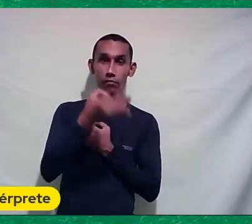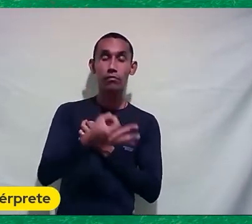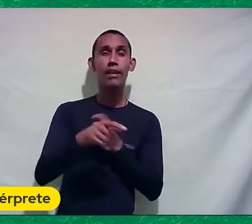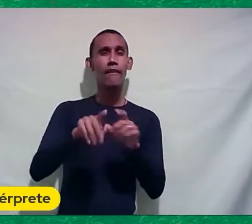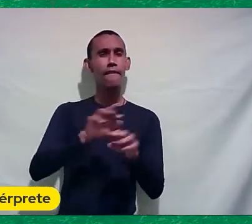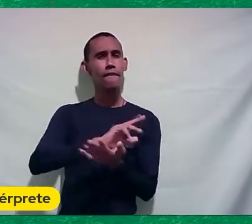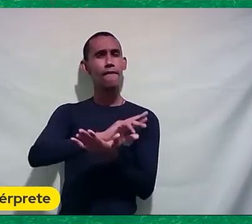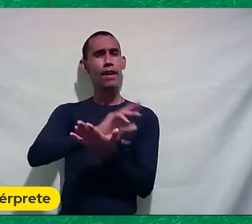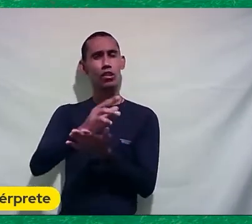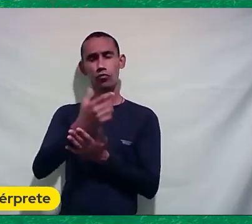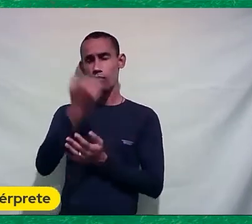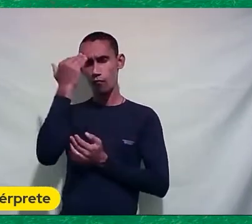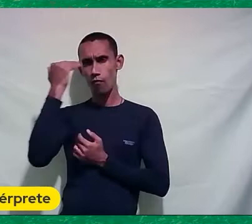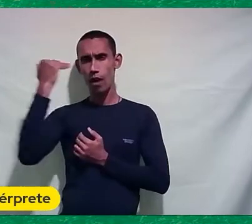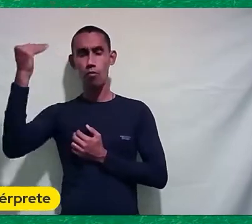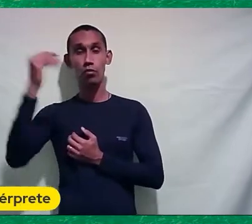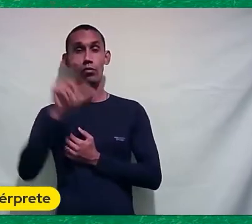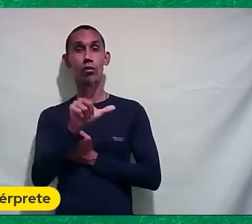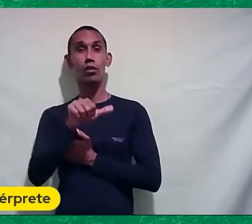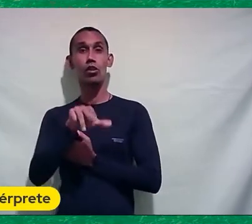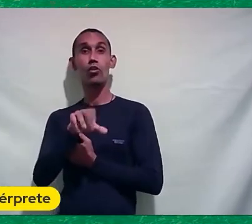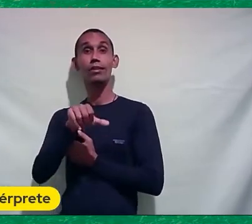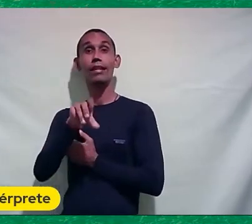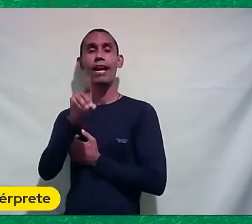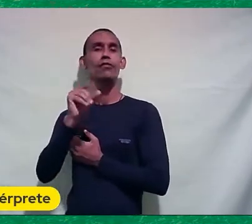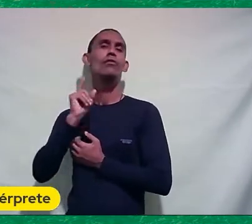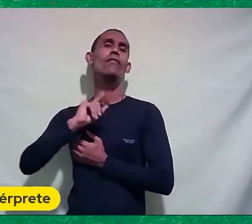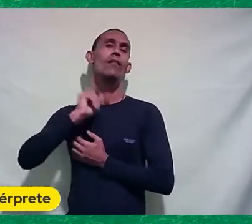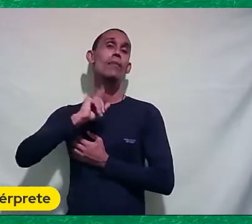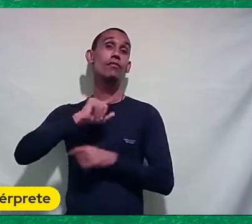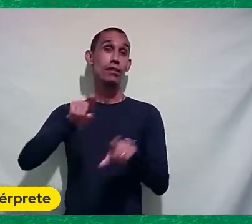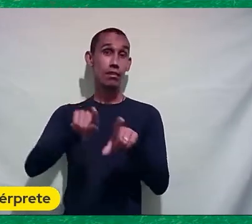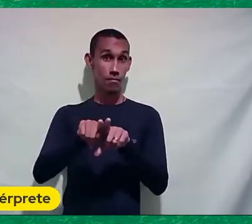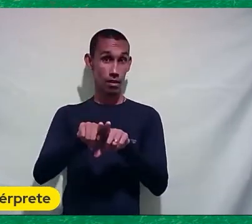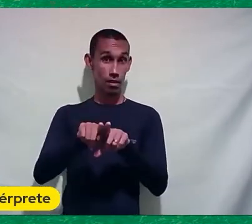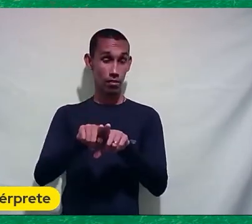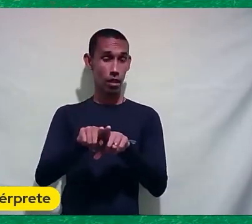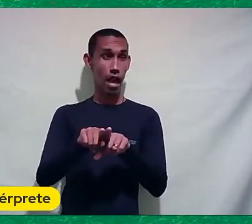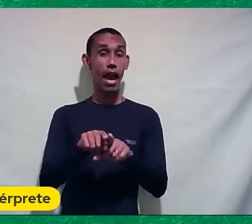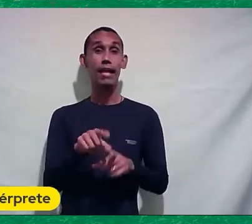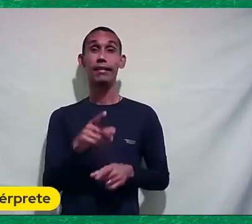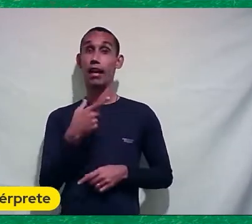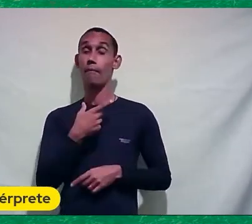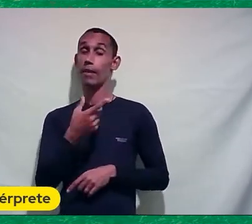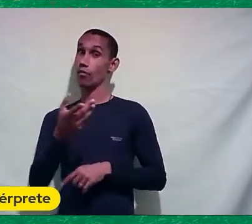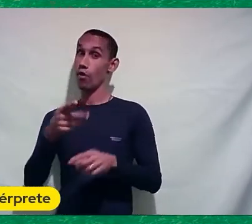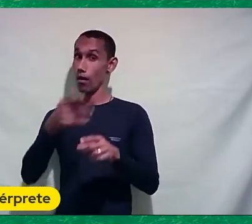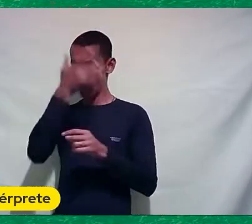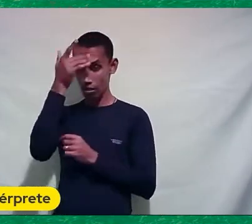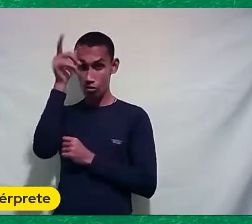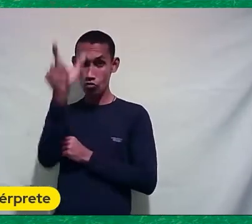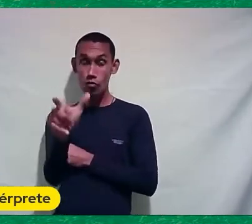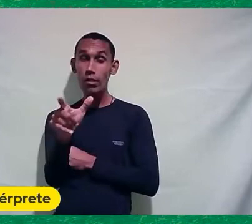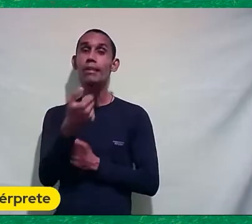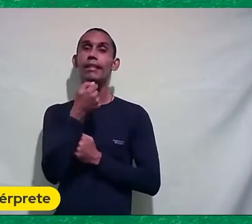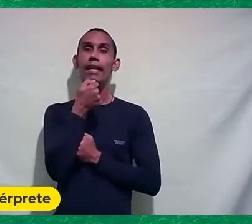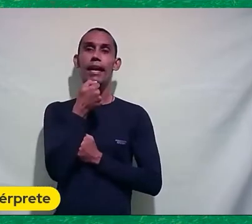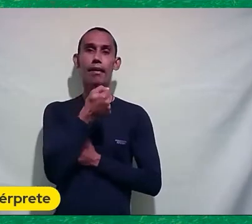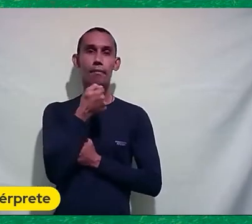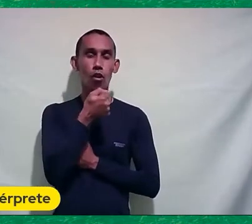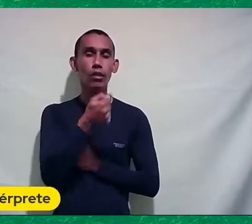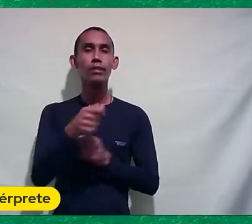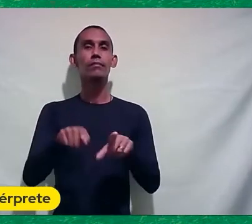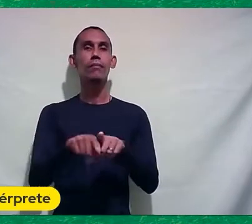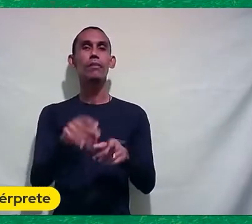O Zico E o Leonardo O Leonardo Foi do Flamengo Da seleção E o Chico Anísio O Chico Anísio Foi repórter E